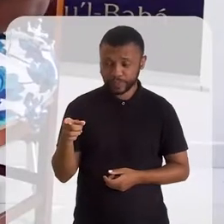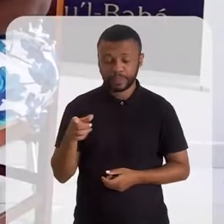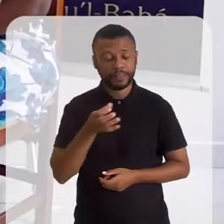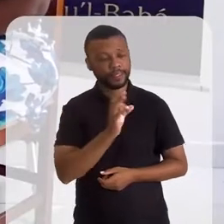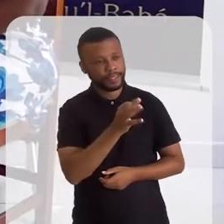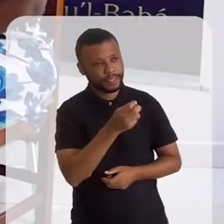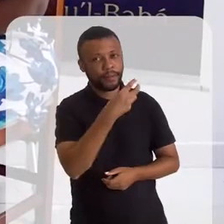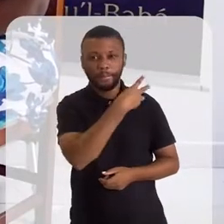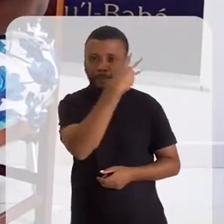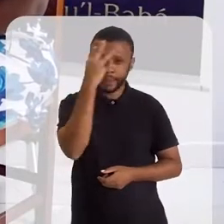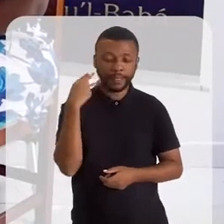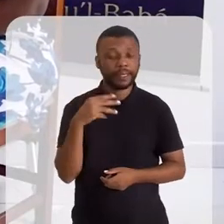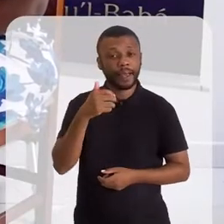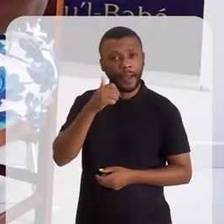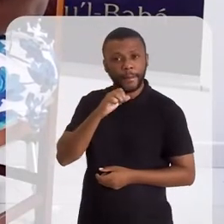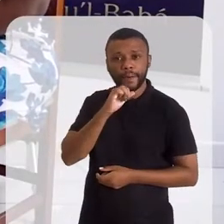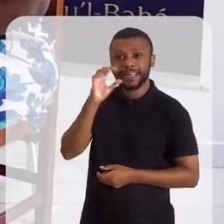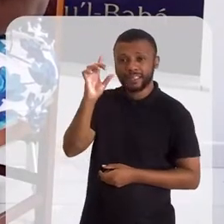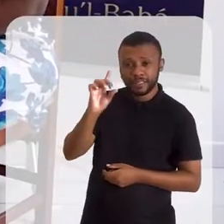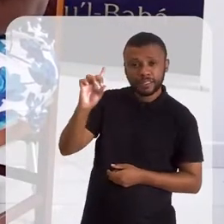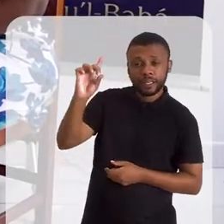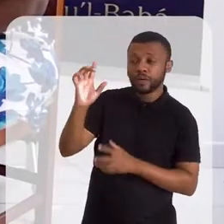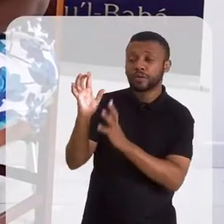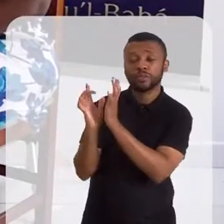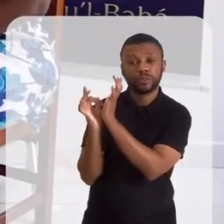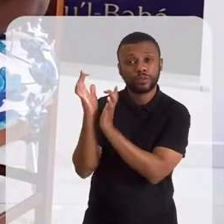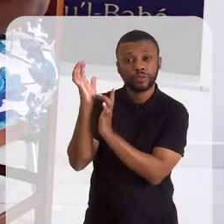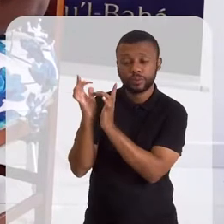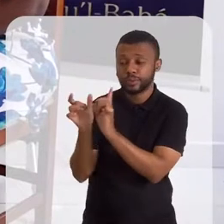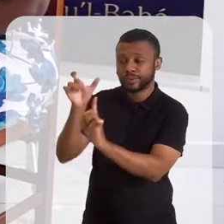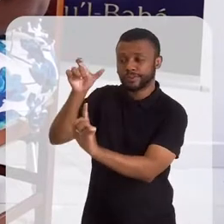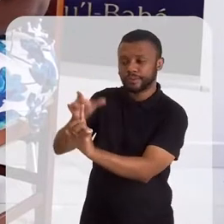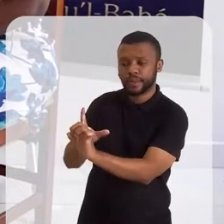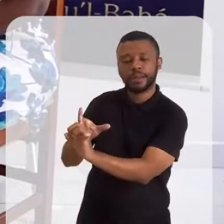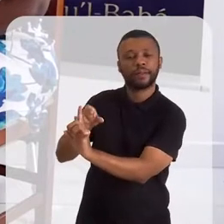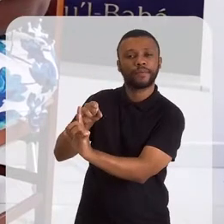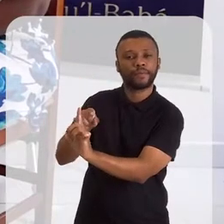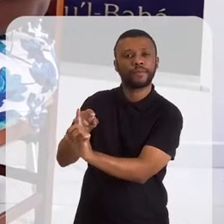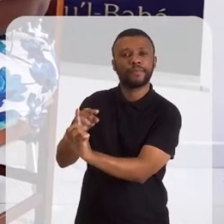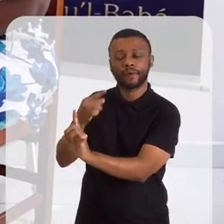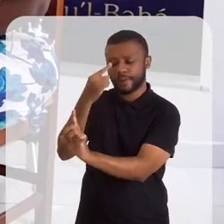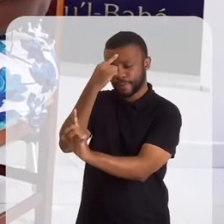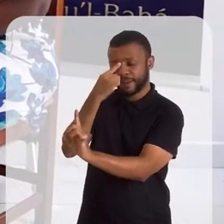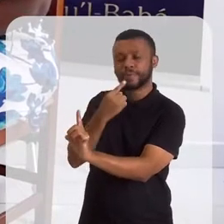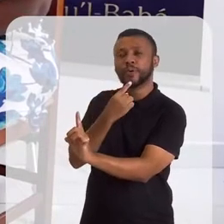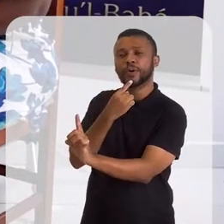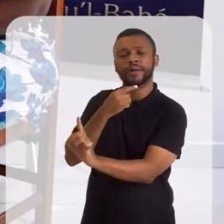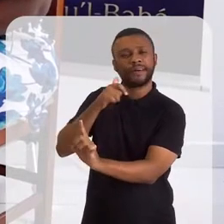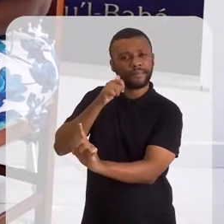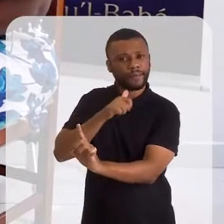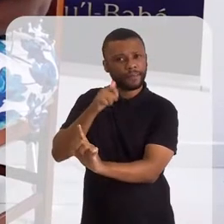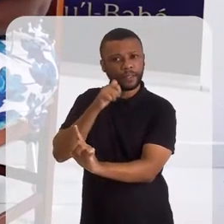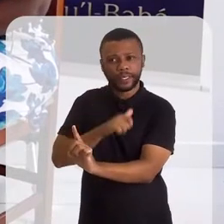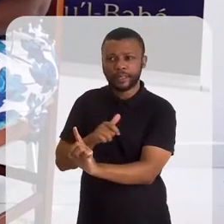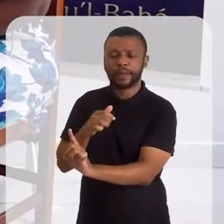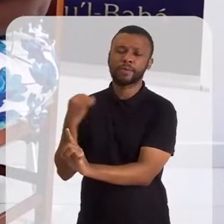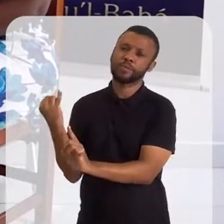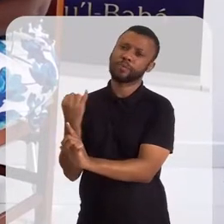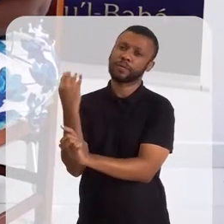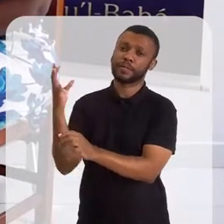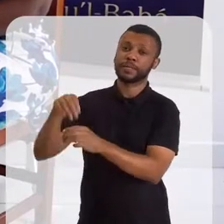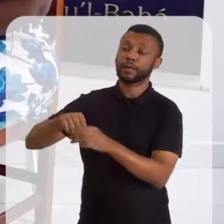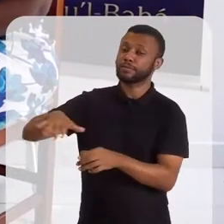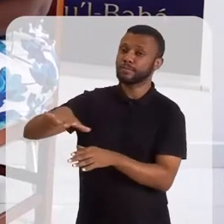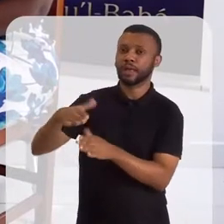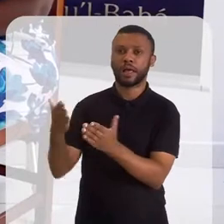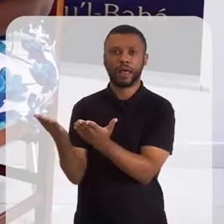Maria, mãe de Jesus, Maria, mãe de Deus. Maria realmente é uma figura feminina muito importante dentro do